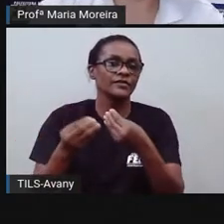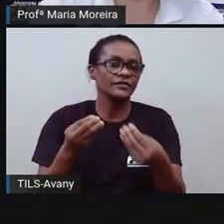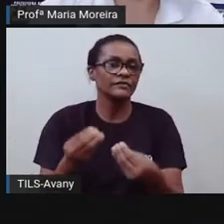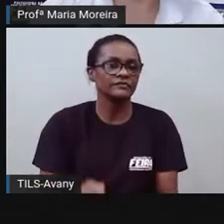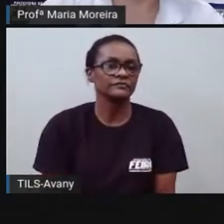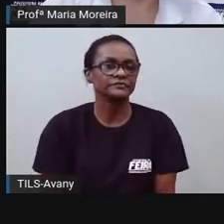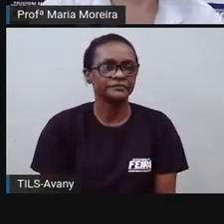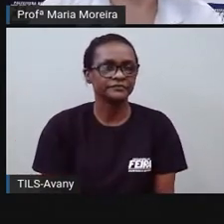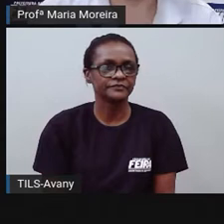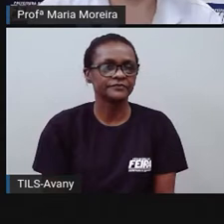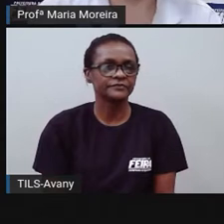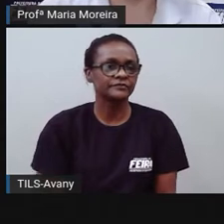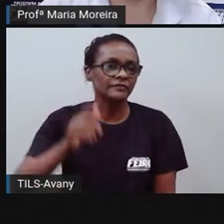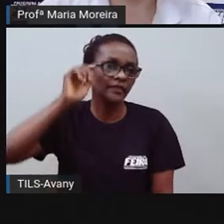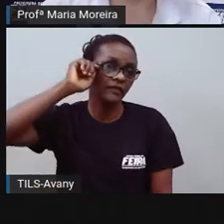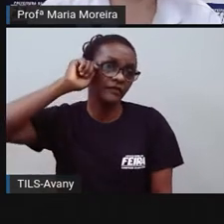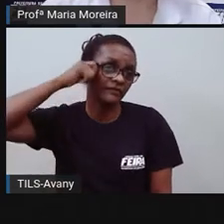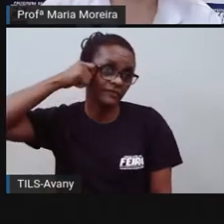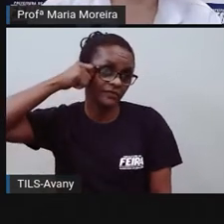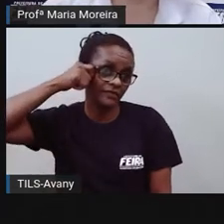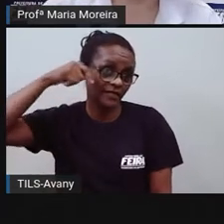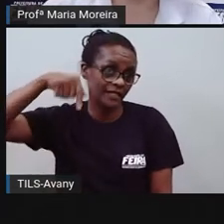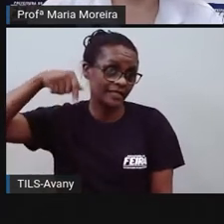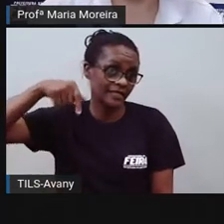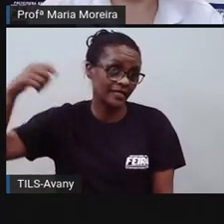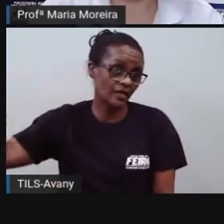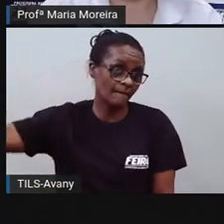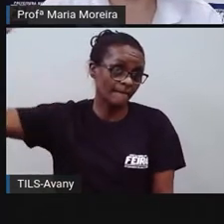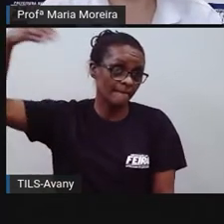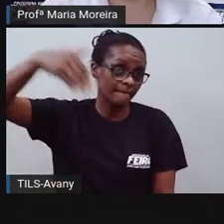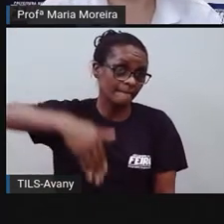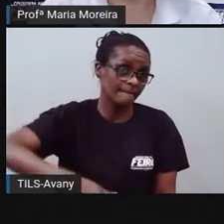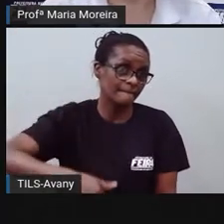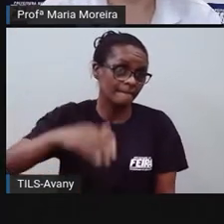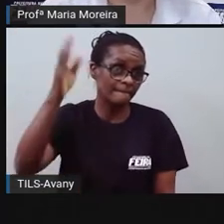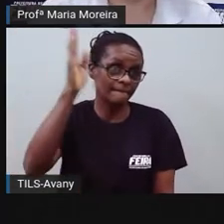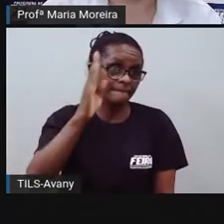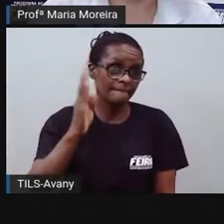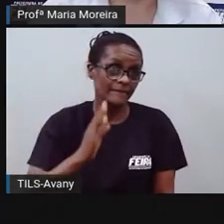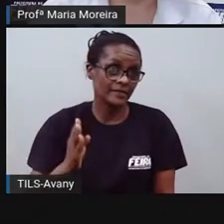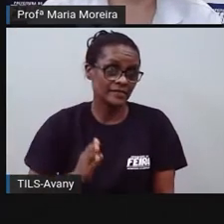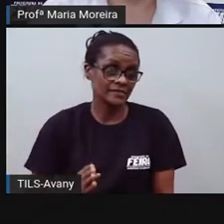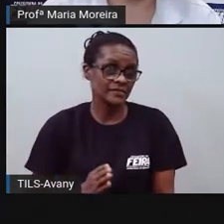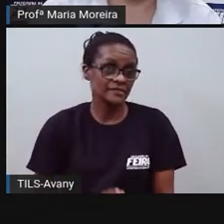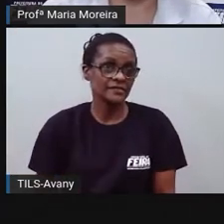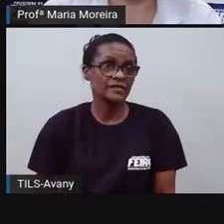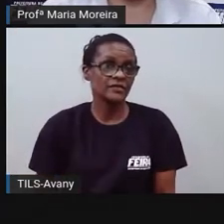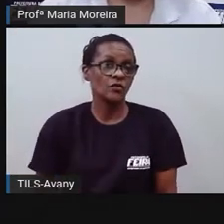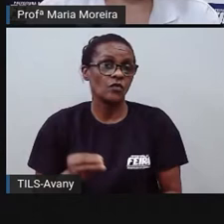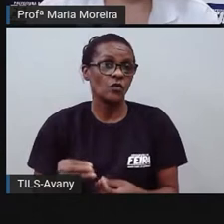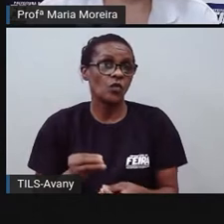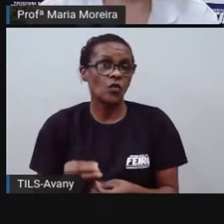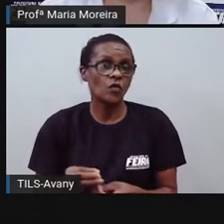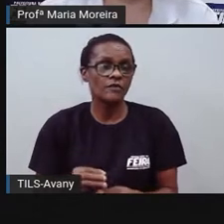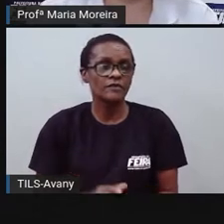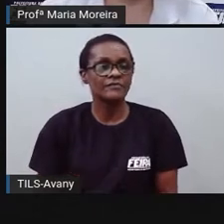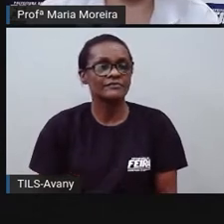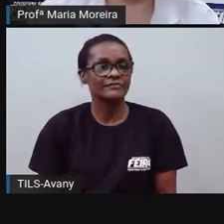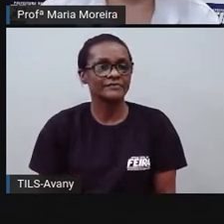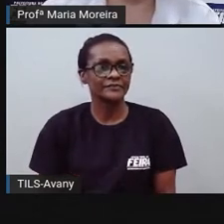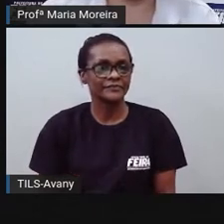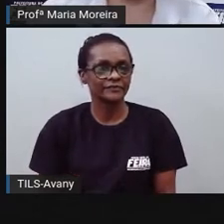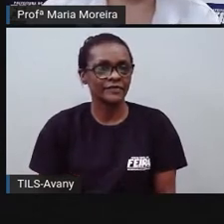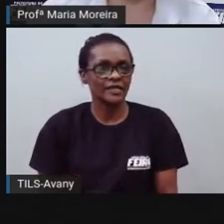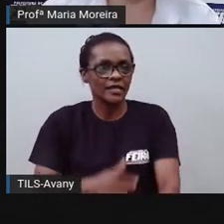dos africanos trazidos ao Brasil, forçou-os a apropriações e adaptações para que suas